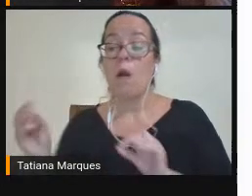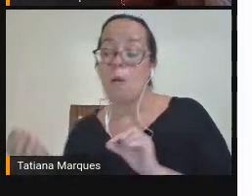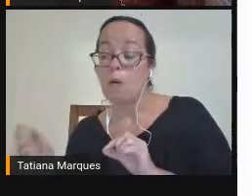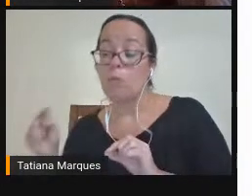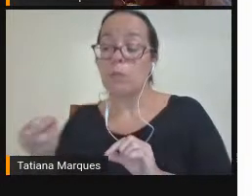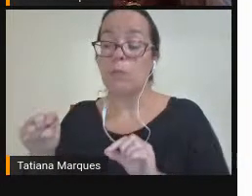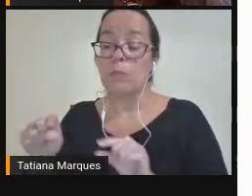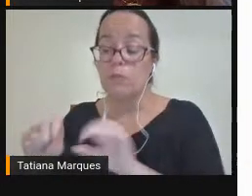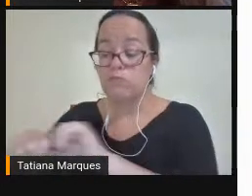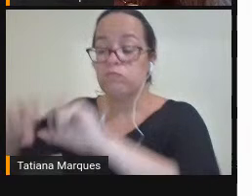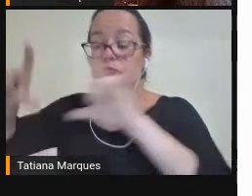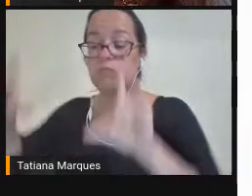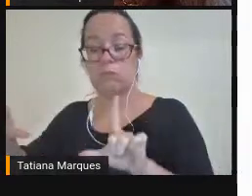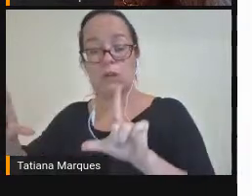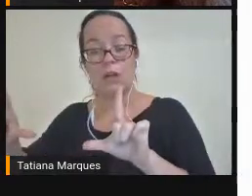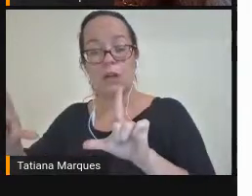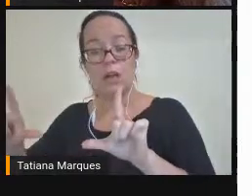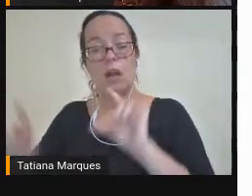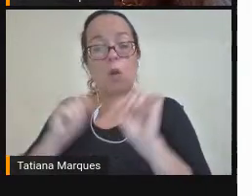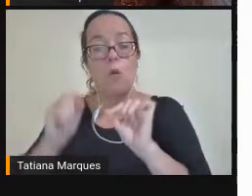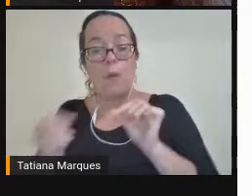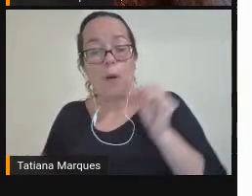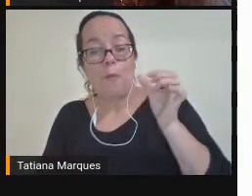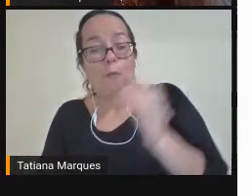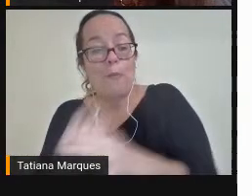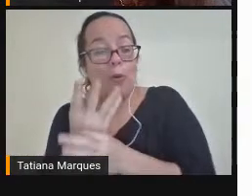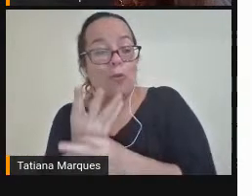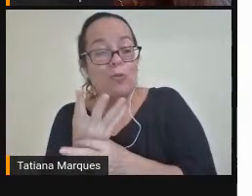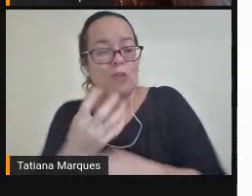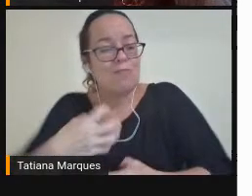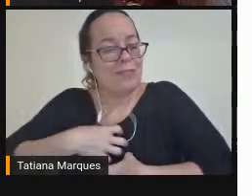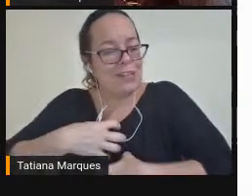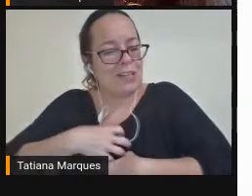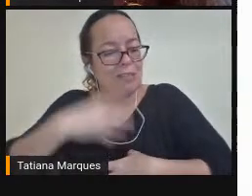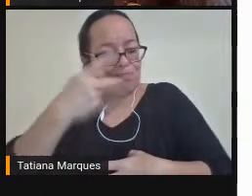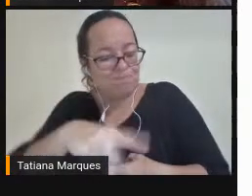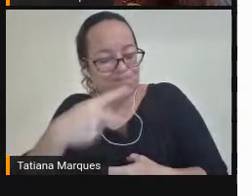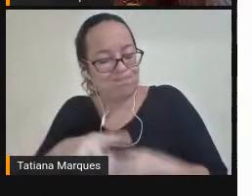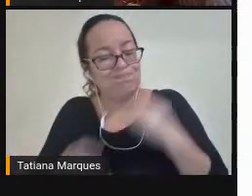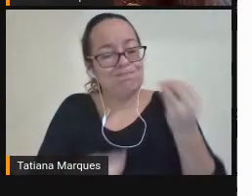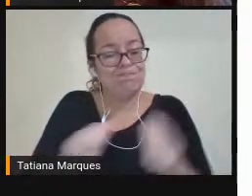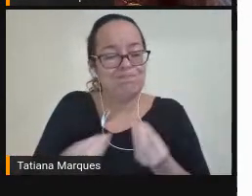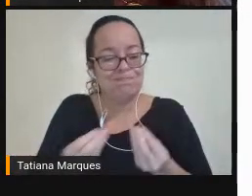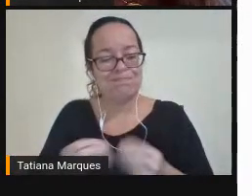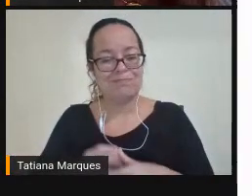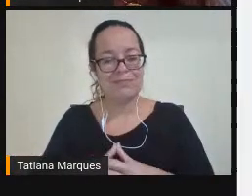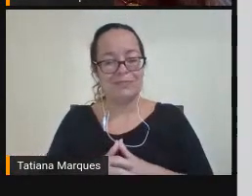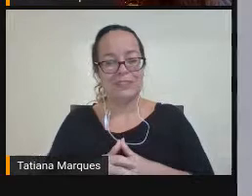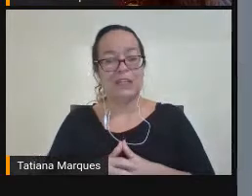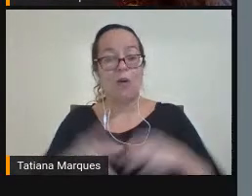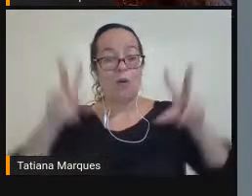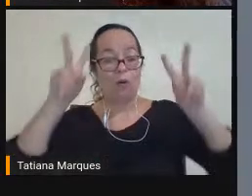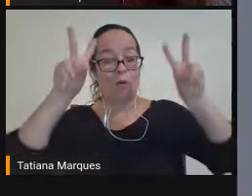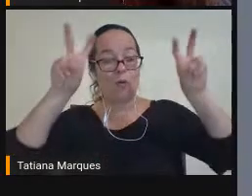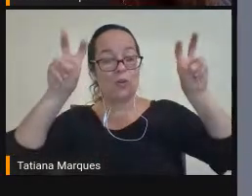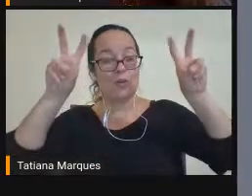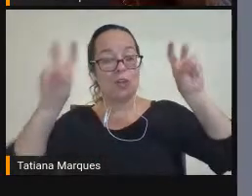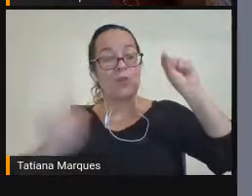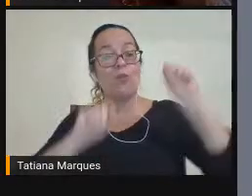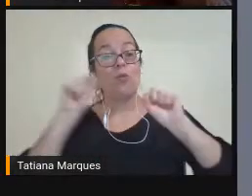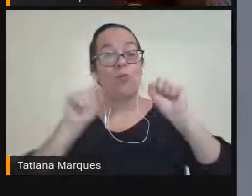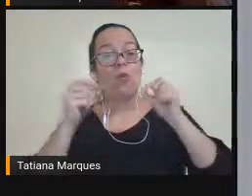Ficando Essa produção De sentidos Aqui Olha lá O título Que nós Colocamos